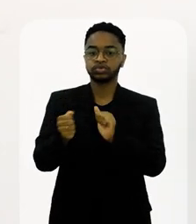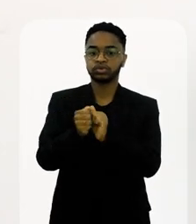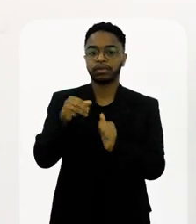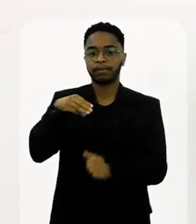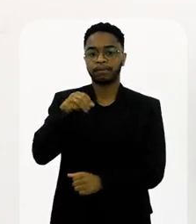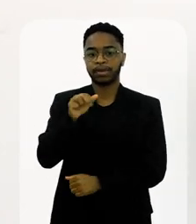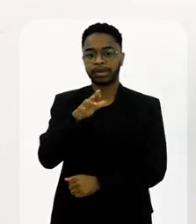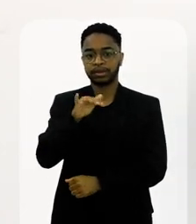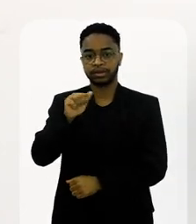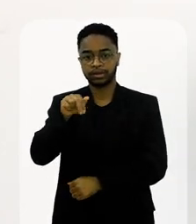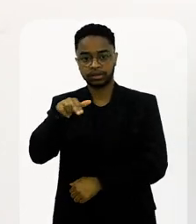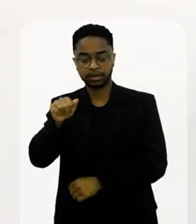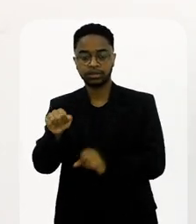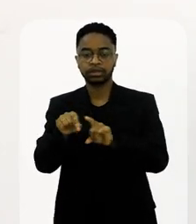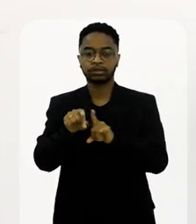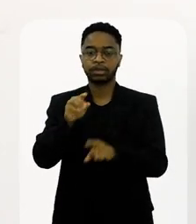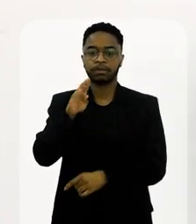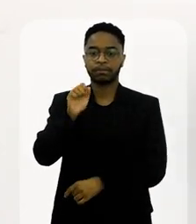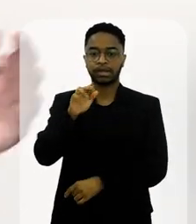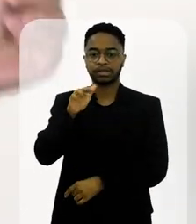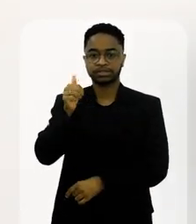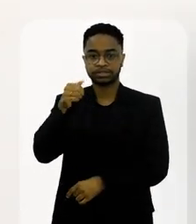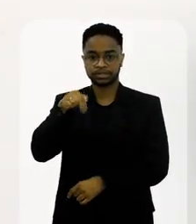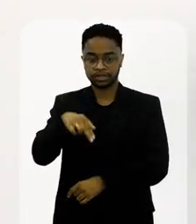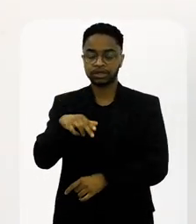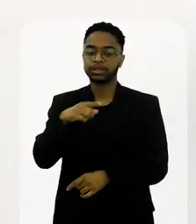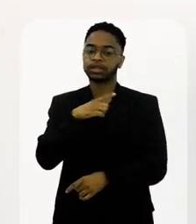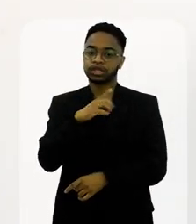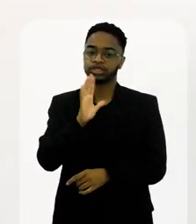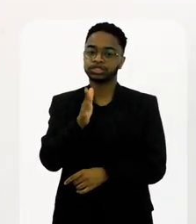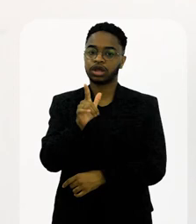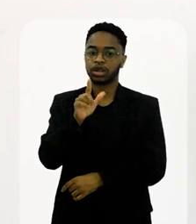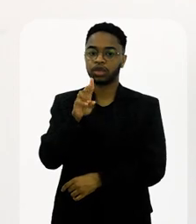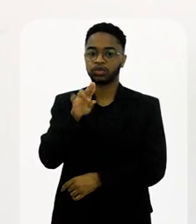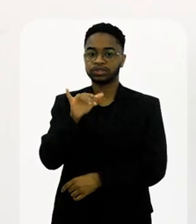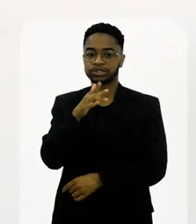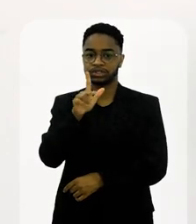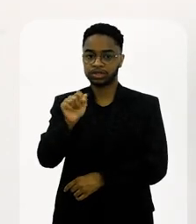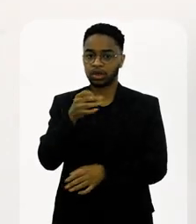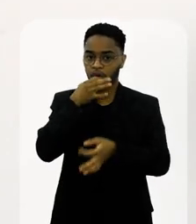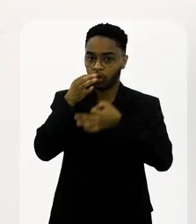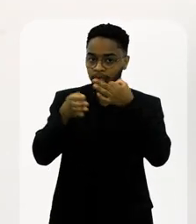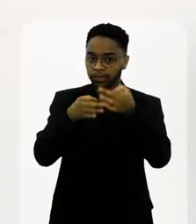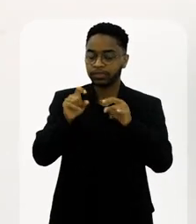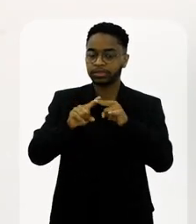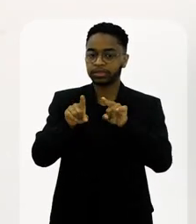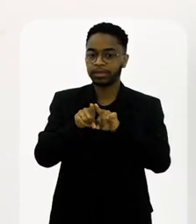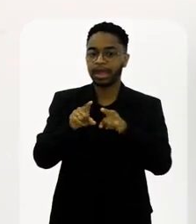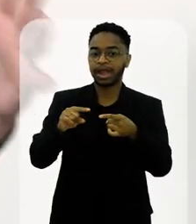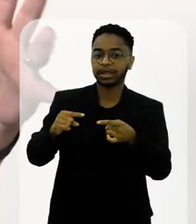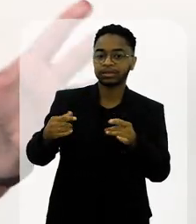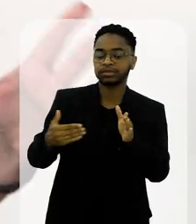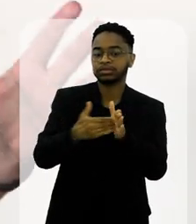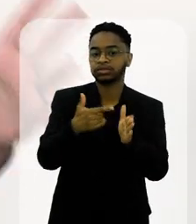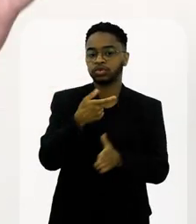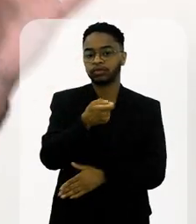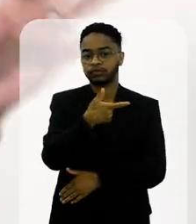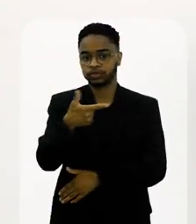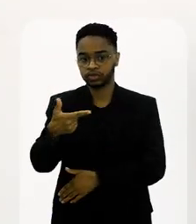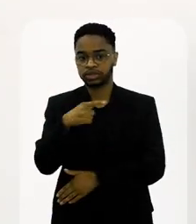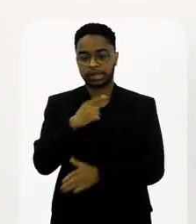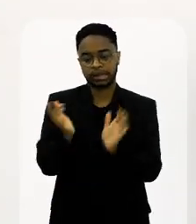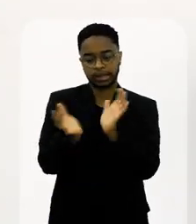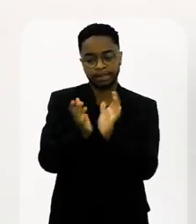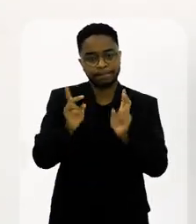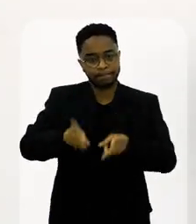Gróis e do Bassan. A Lucinha já era comentarista e eles me chamam para comentar junto com a Lucinha. E a gente faz até 2022 com essa equipe.